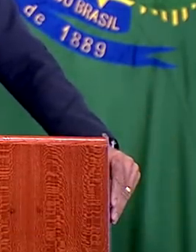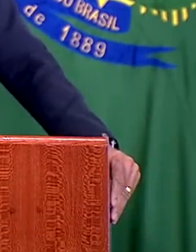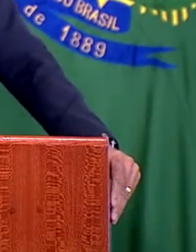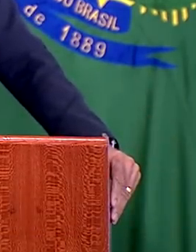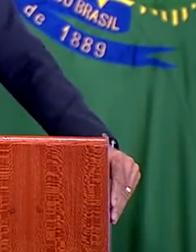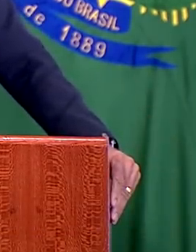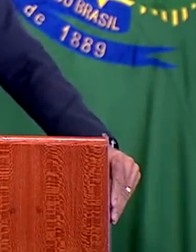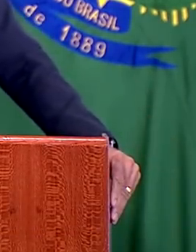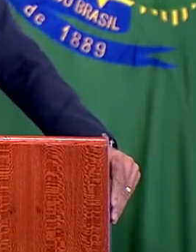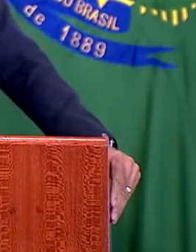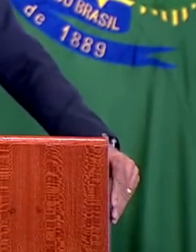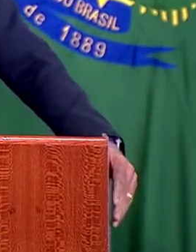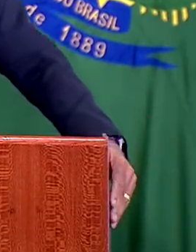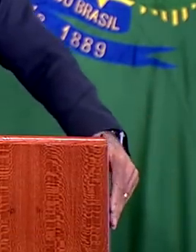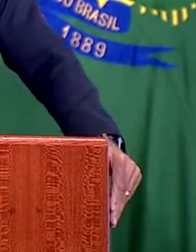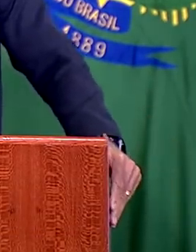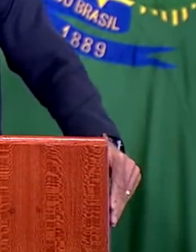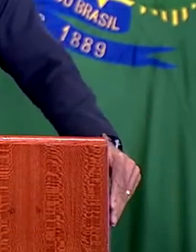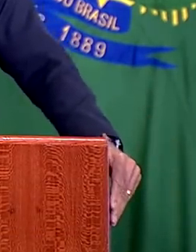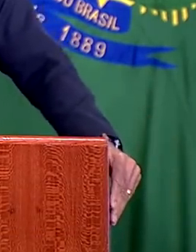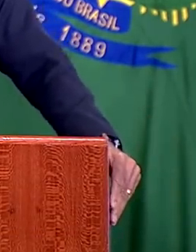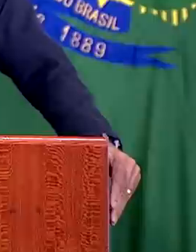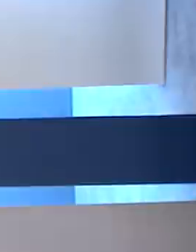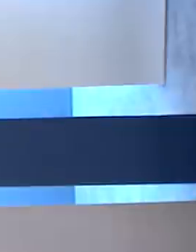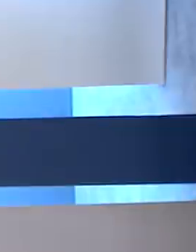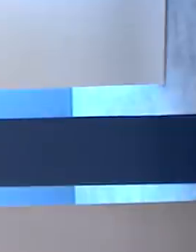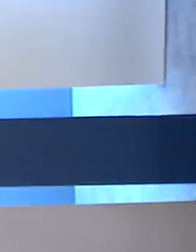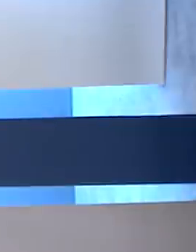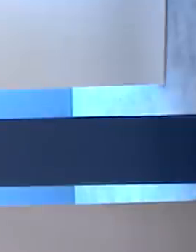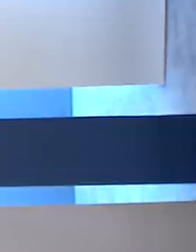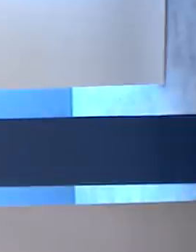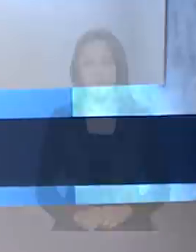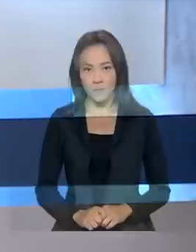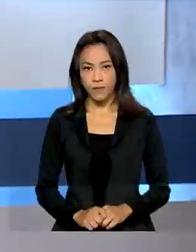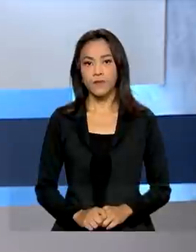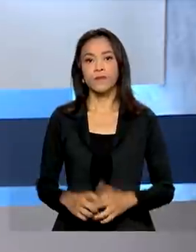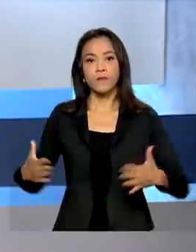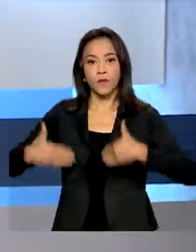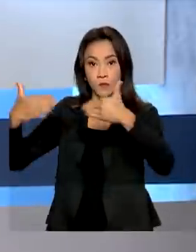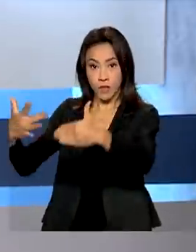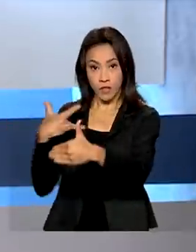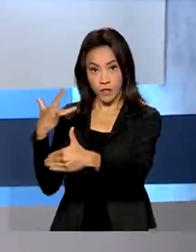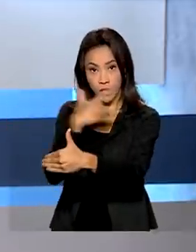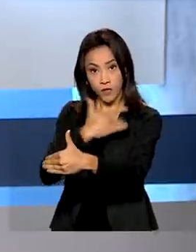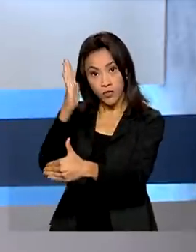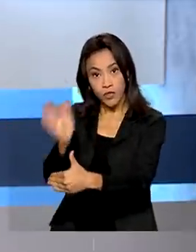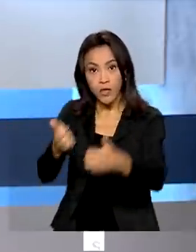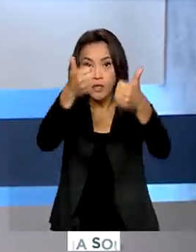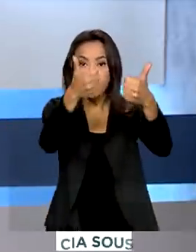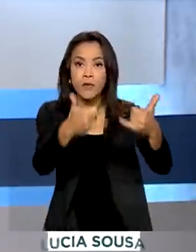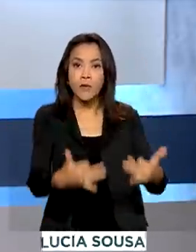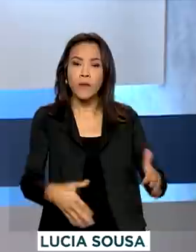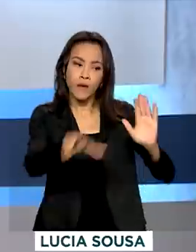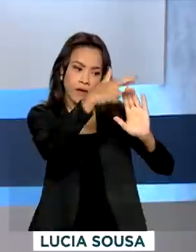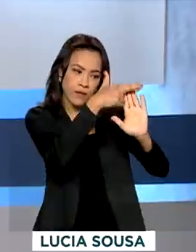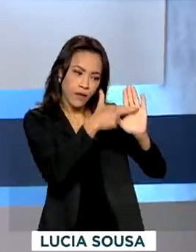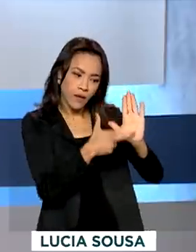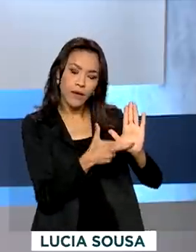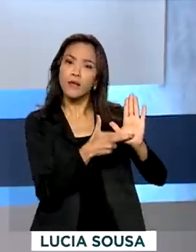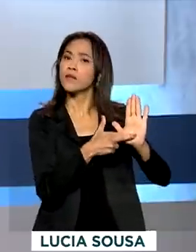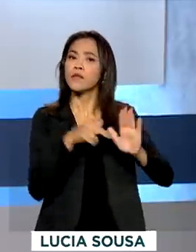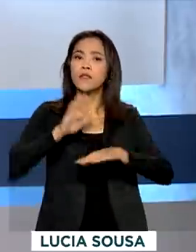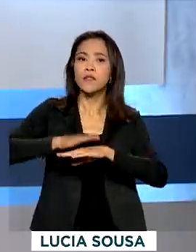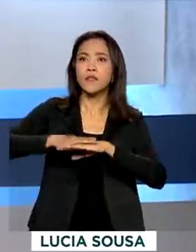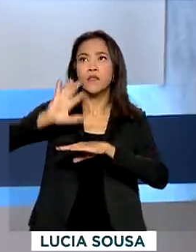salutar. O Ministério da Saúde explicou os critérios que levaram o governo